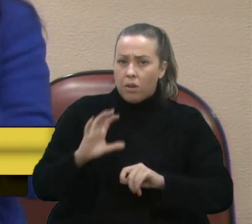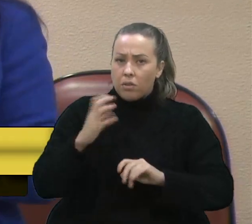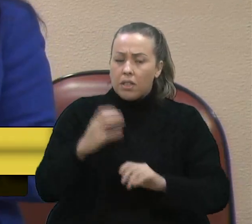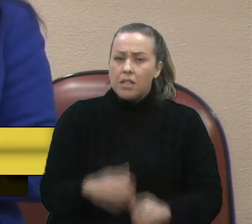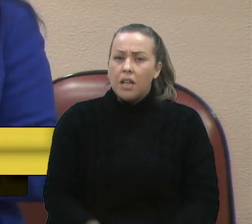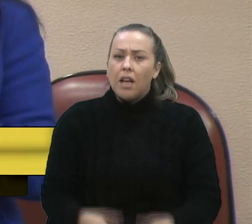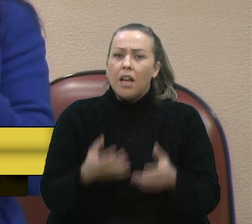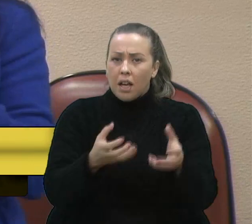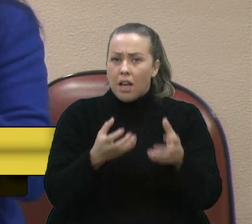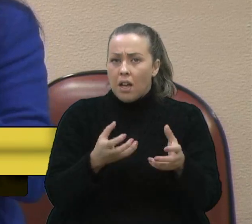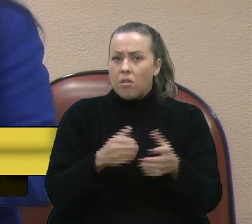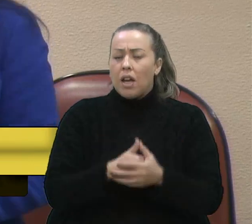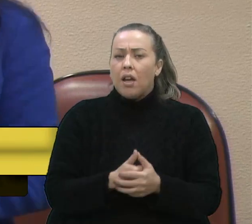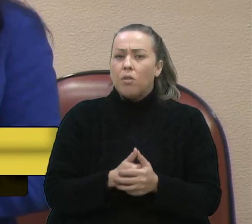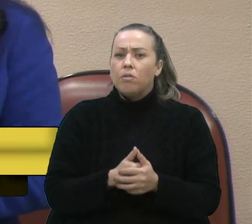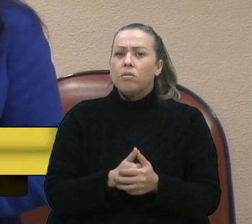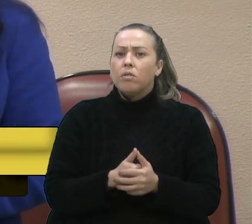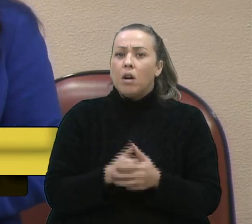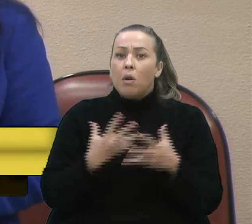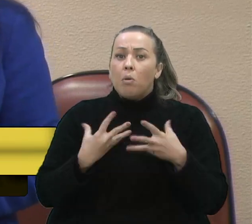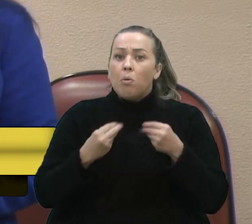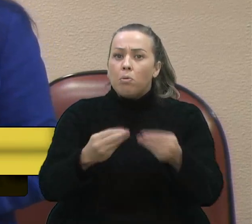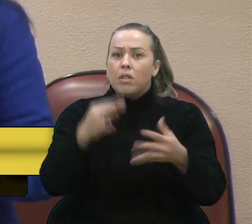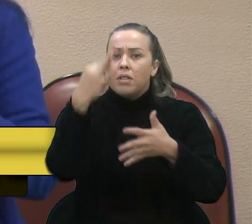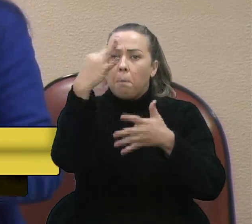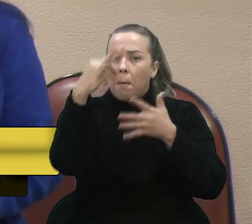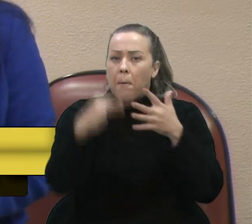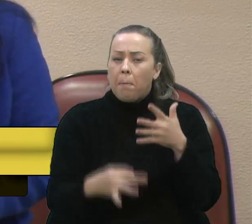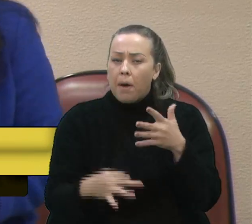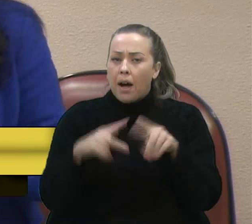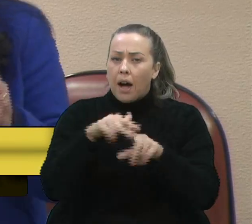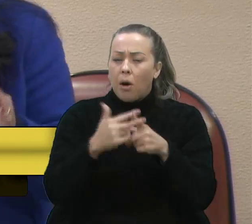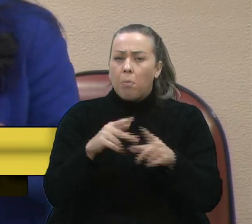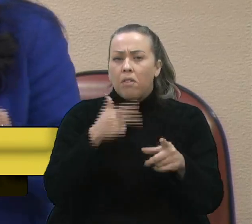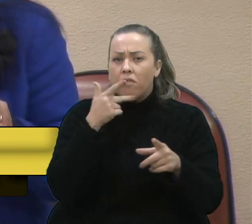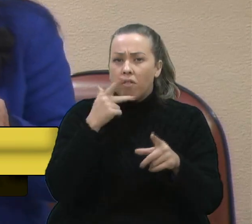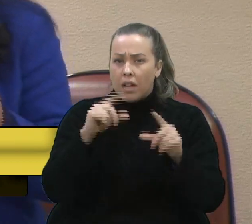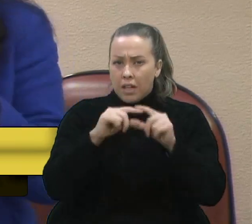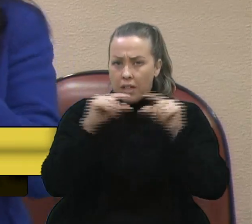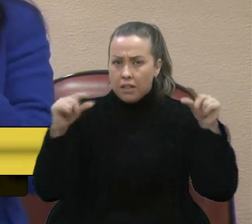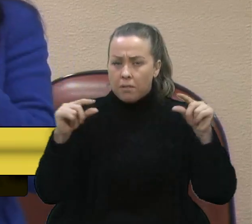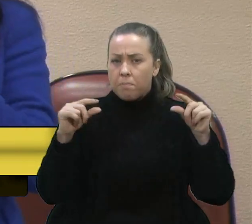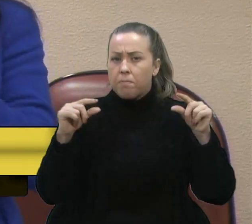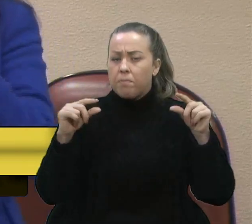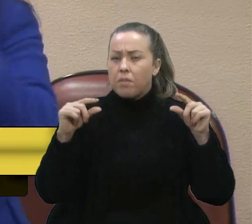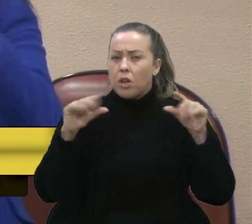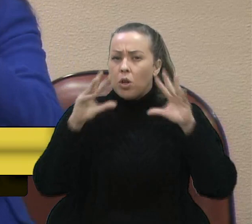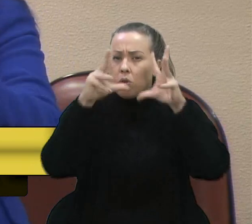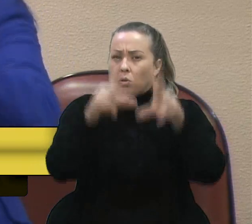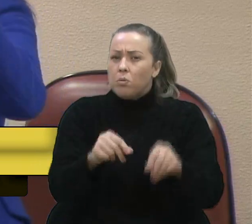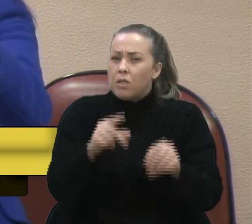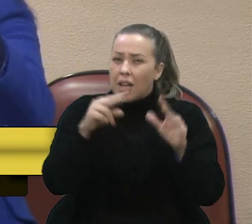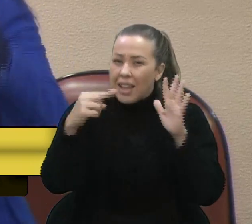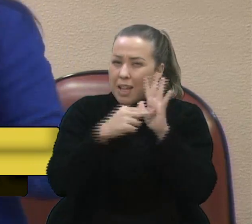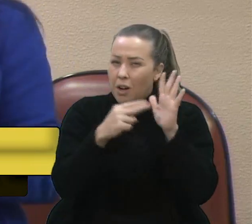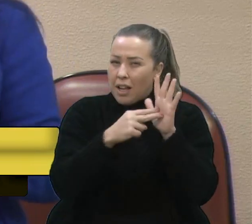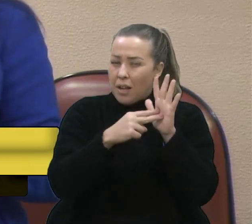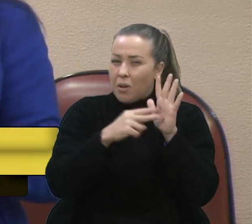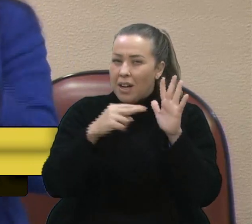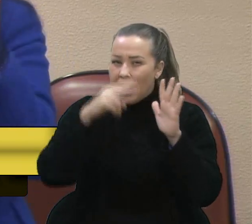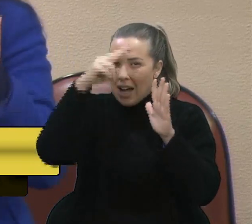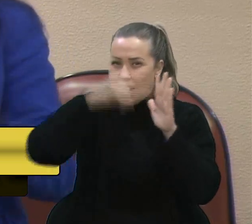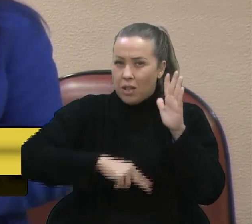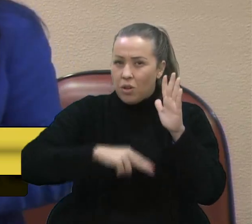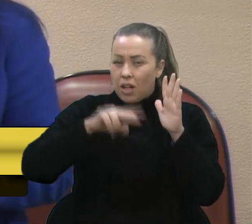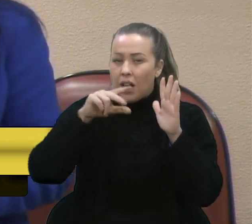eu quero fazer isso com várias ressalvas. Aqui diz assim, no primeiro item, e talvez as pessoas não tenham prestado tanta atenção à leitura do